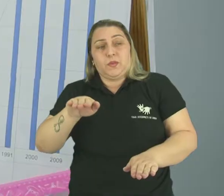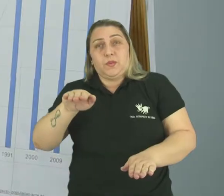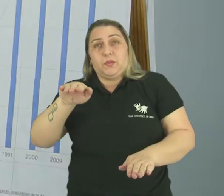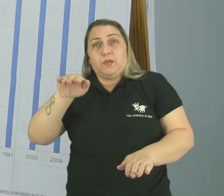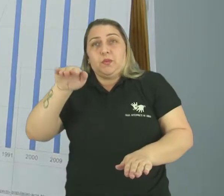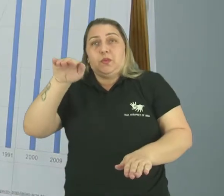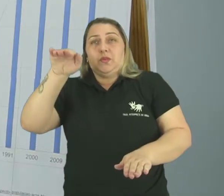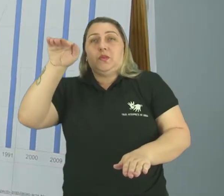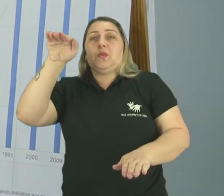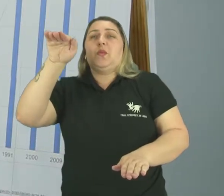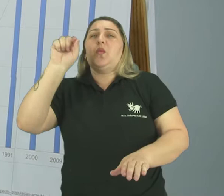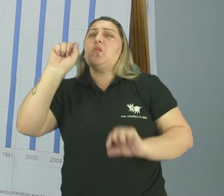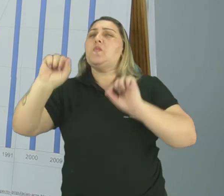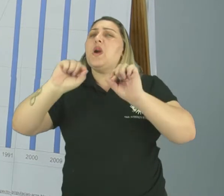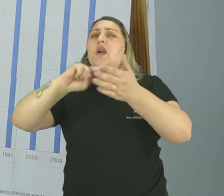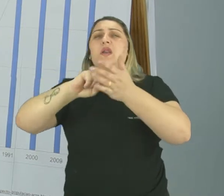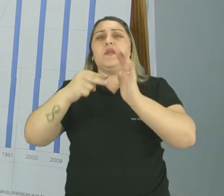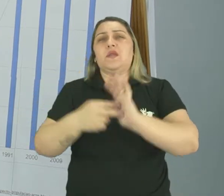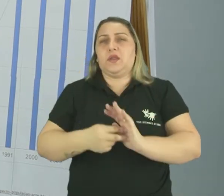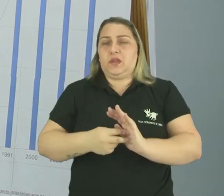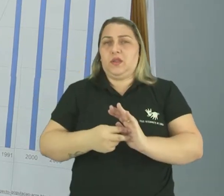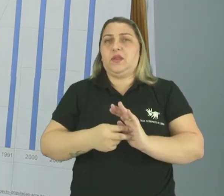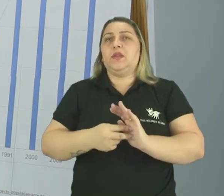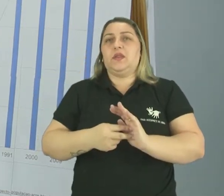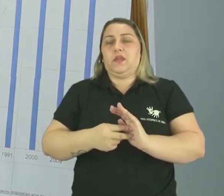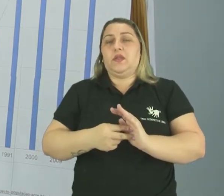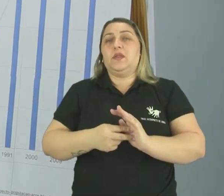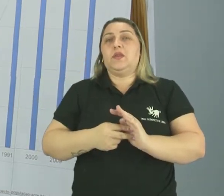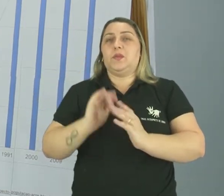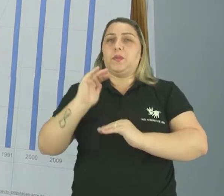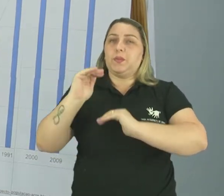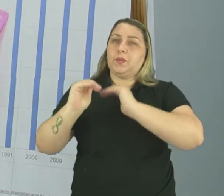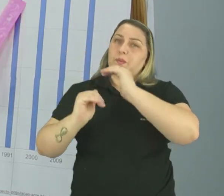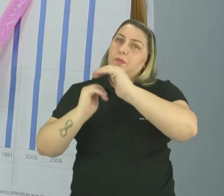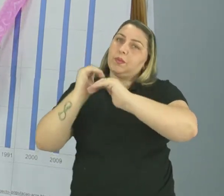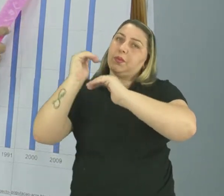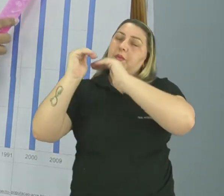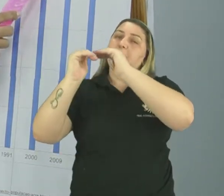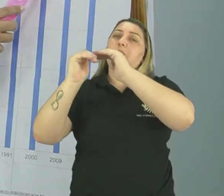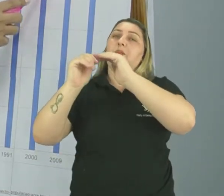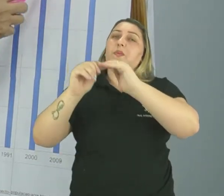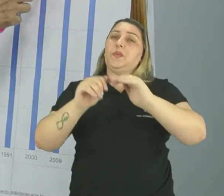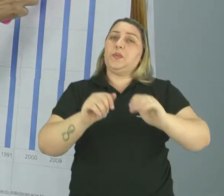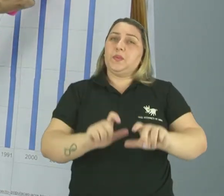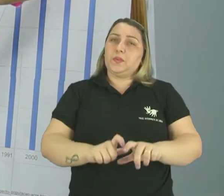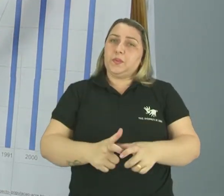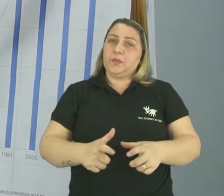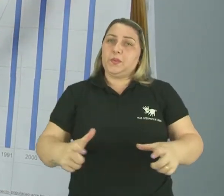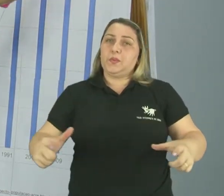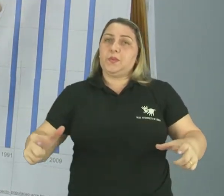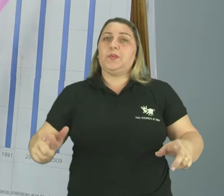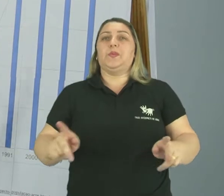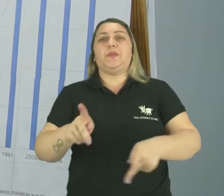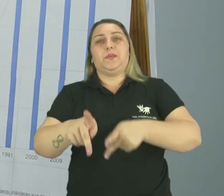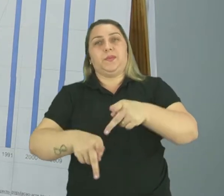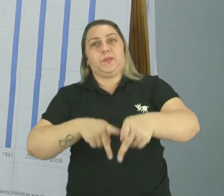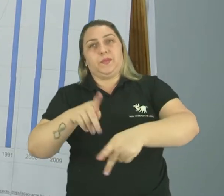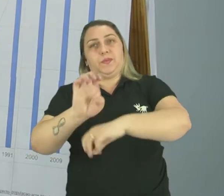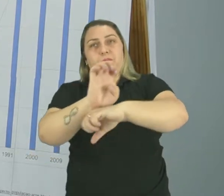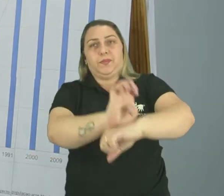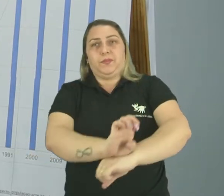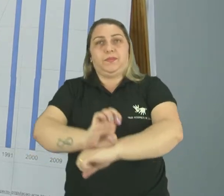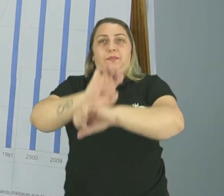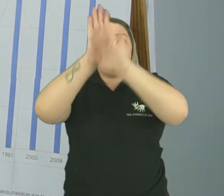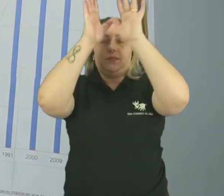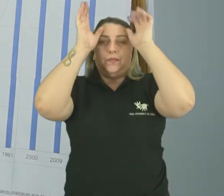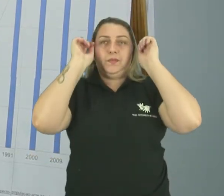anos. O que significa isso? Significa que com o passar do tempo, o crescimento populacional do estado